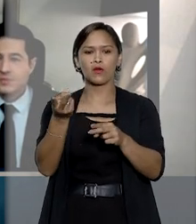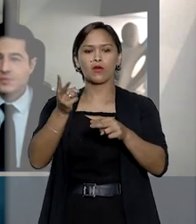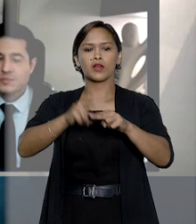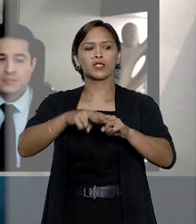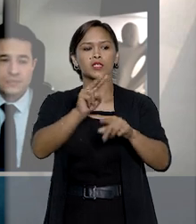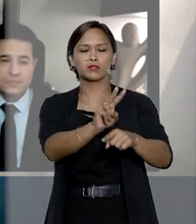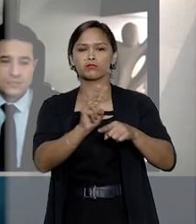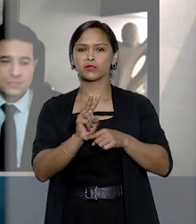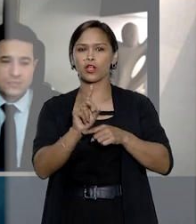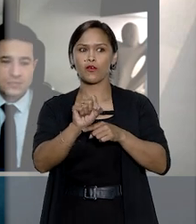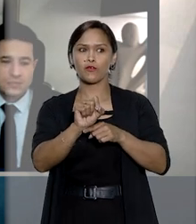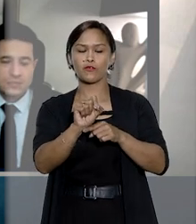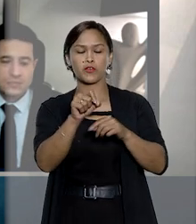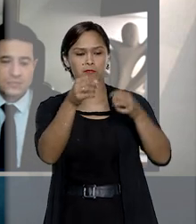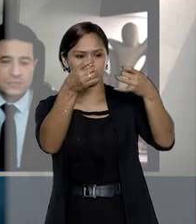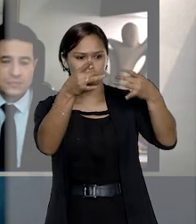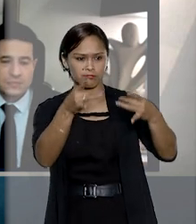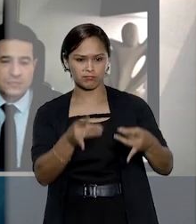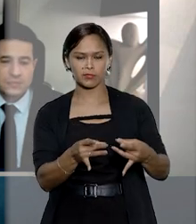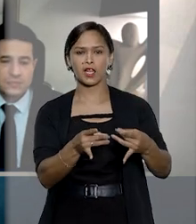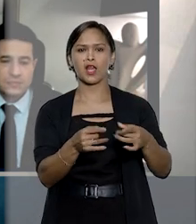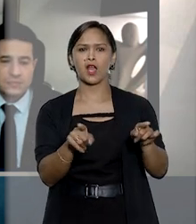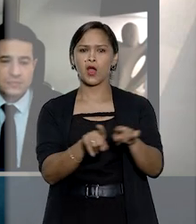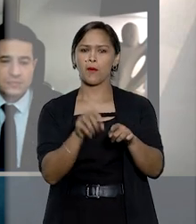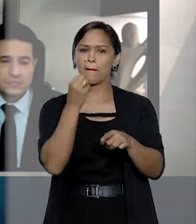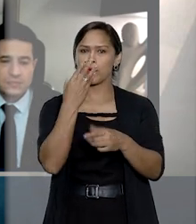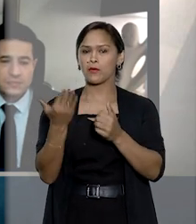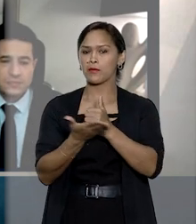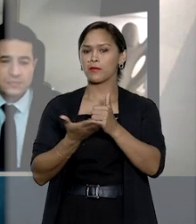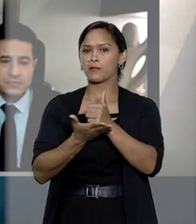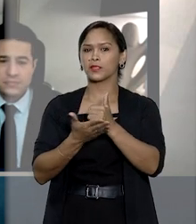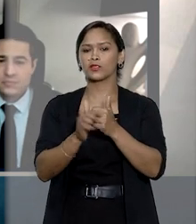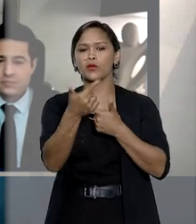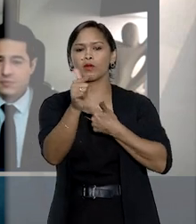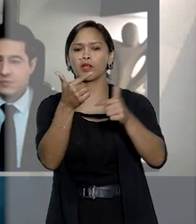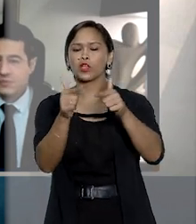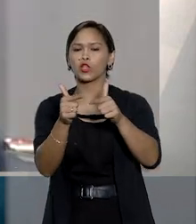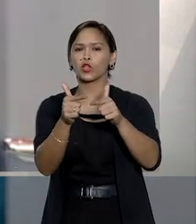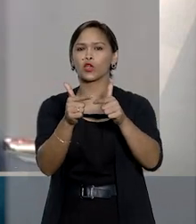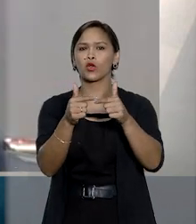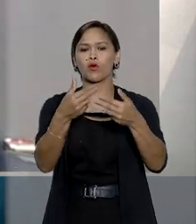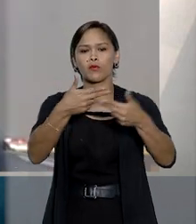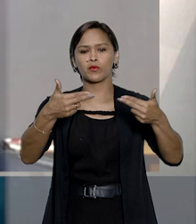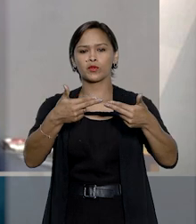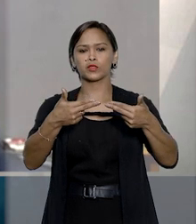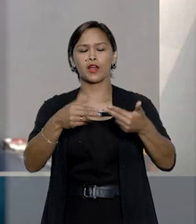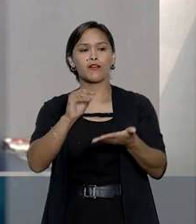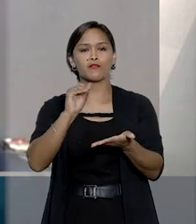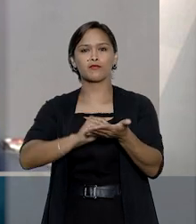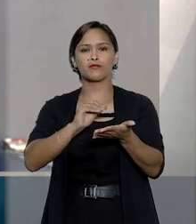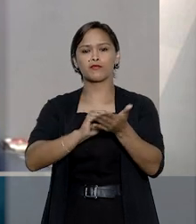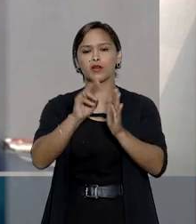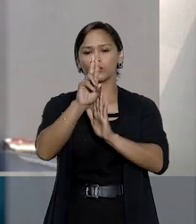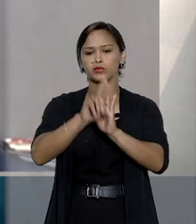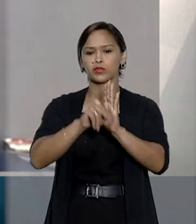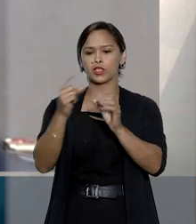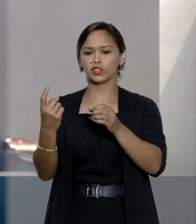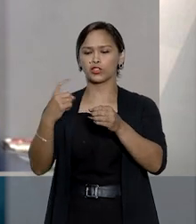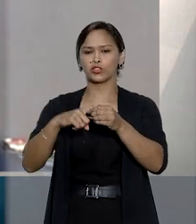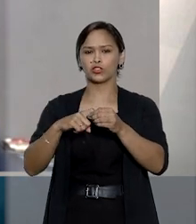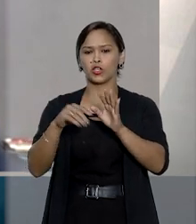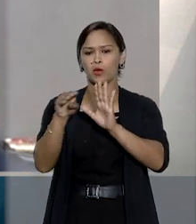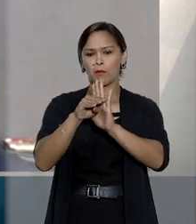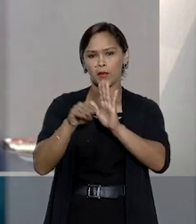preventiva foi devidamente fundamentada e se baseou, entre outros elementos, no descumprimento reiterado de